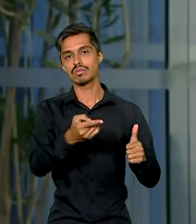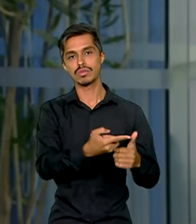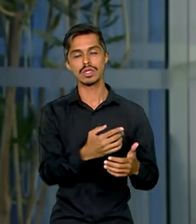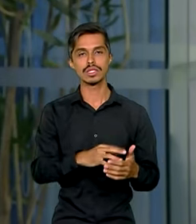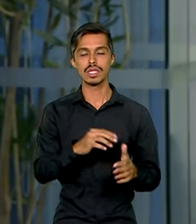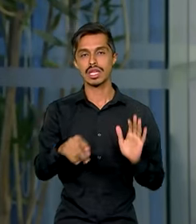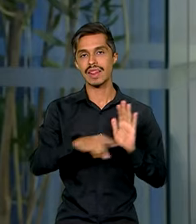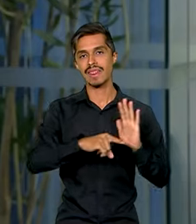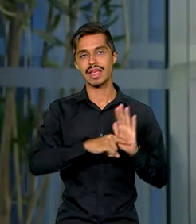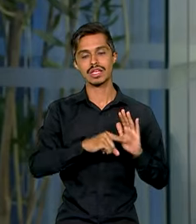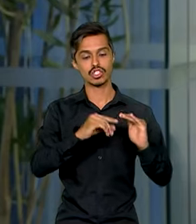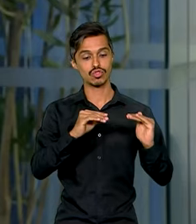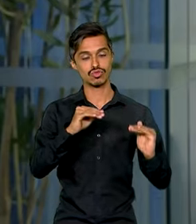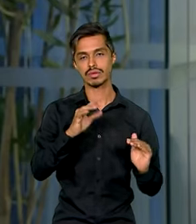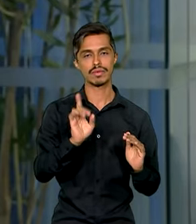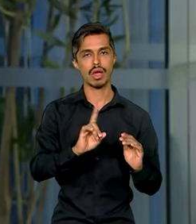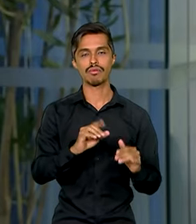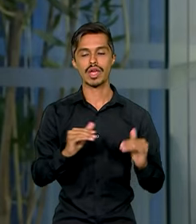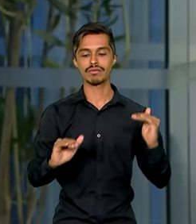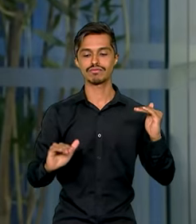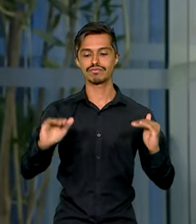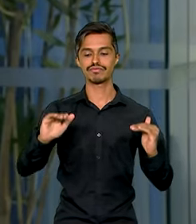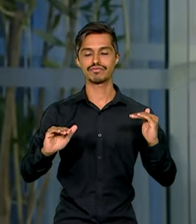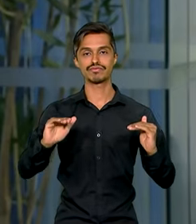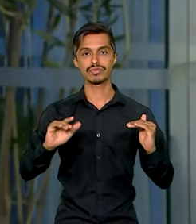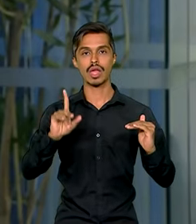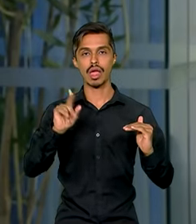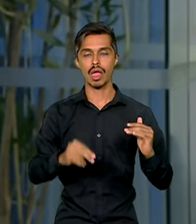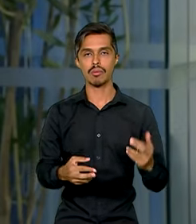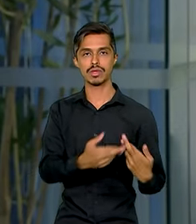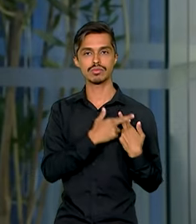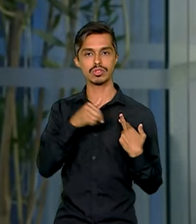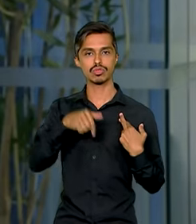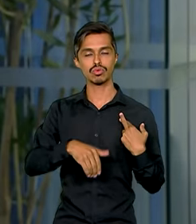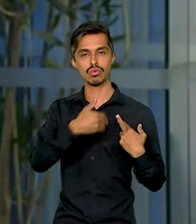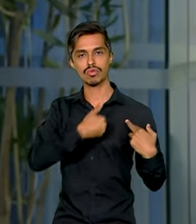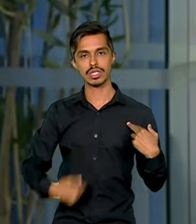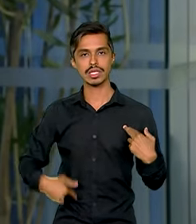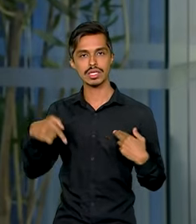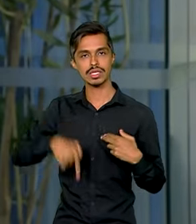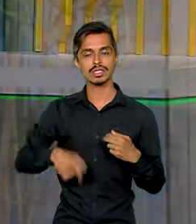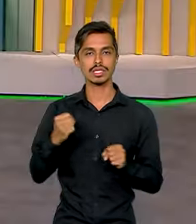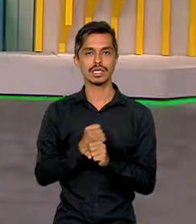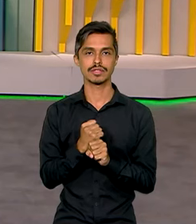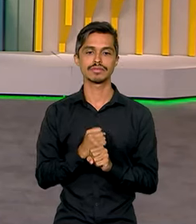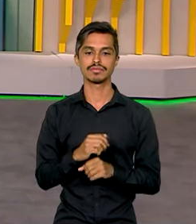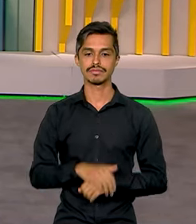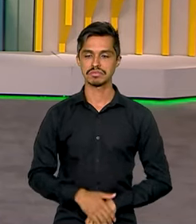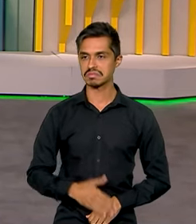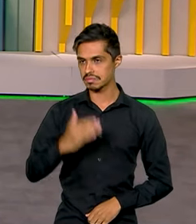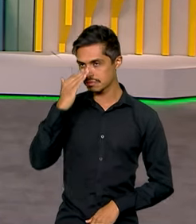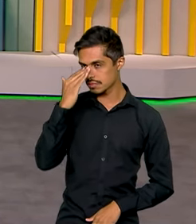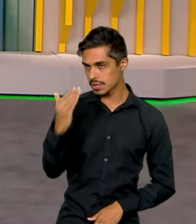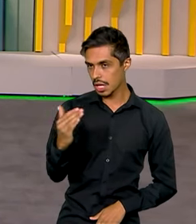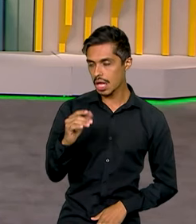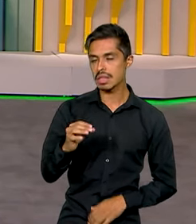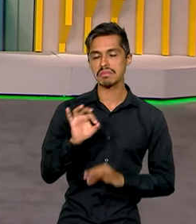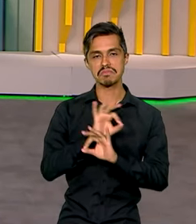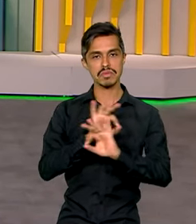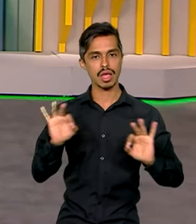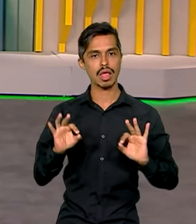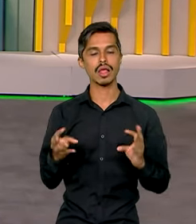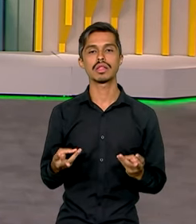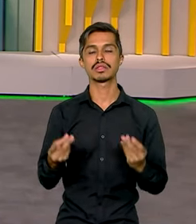negativo. Esse déficit zero é um compromisso do governo para este ano, Roberto. Muito obrigado pela excelente